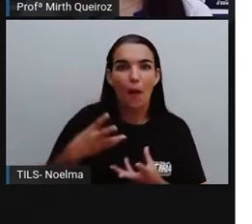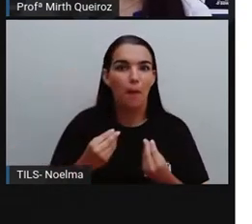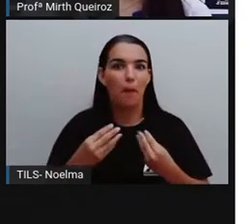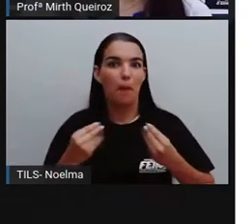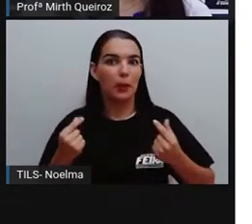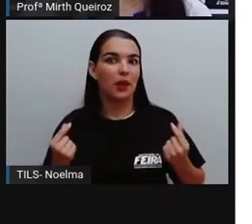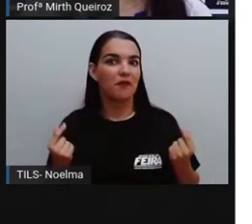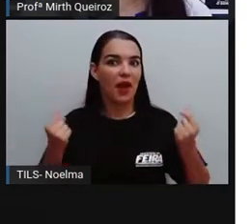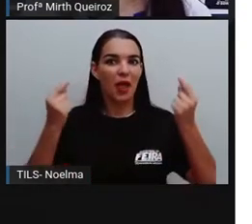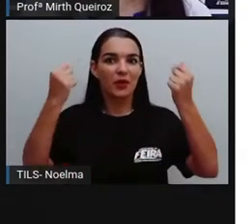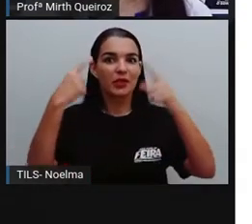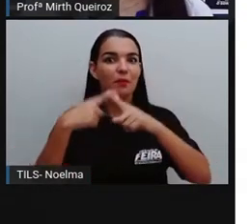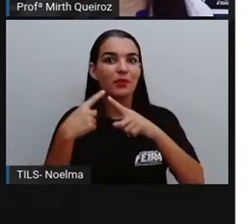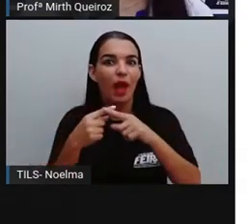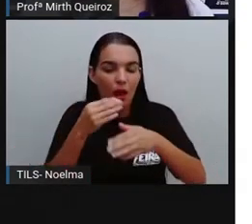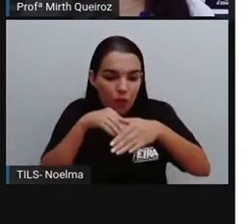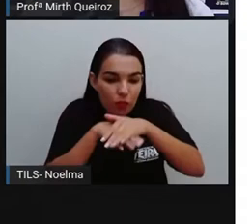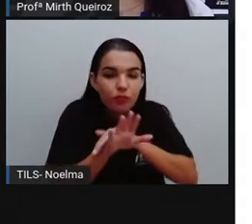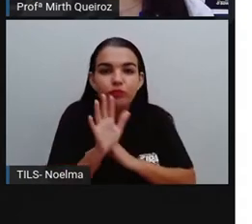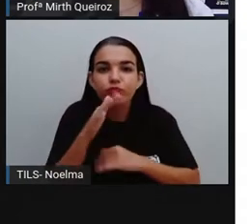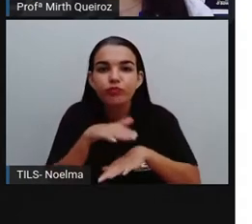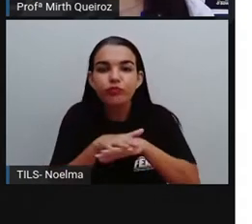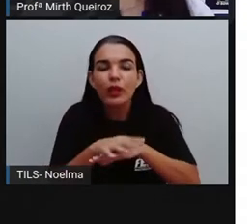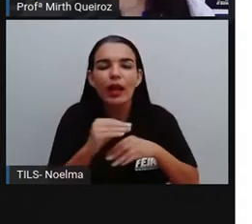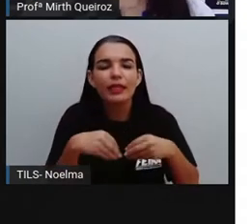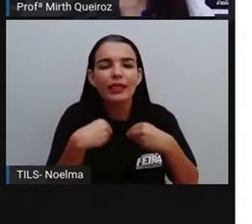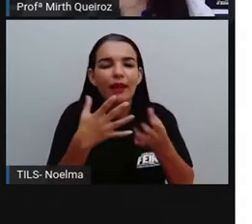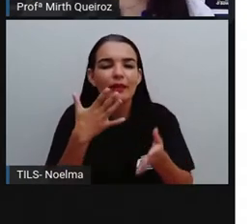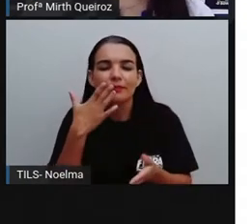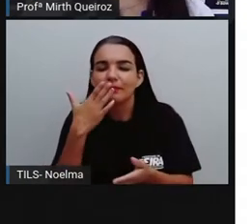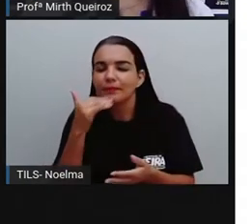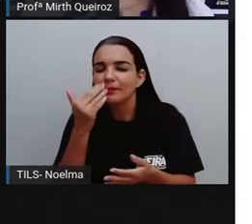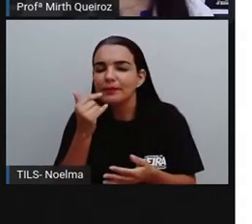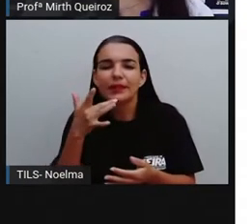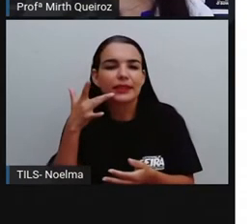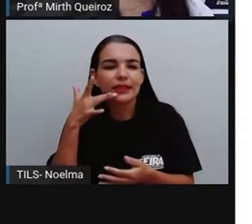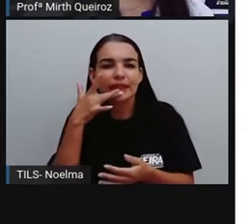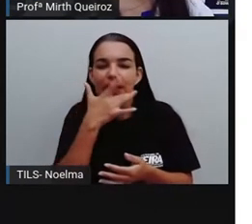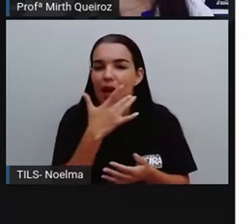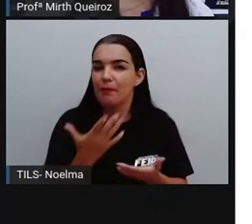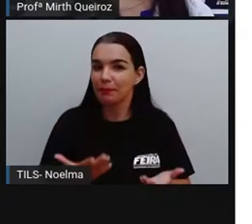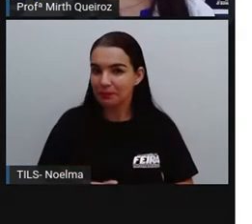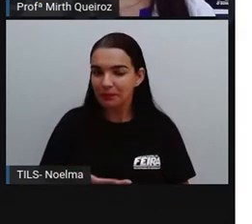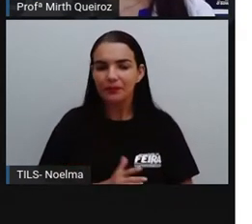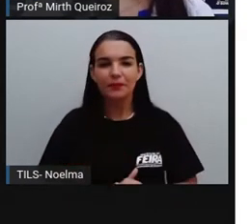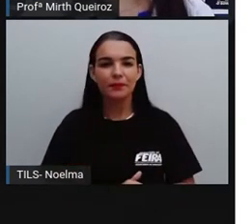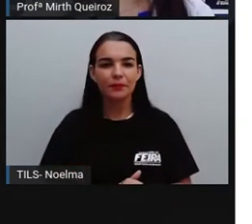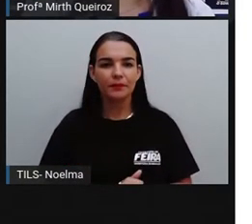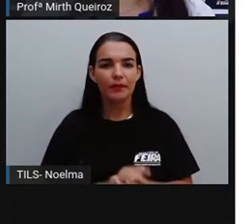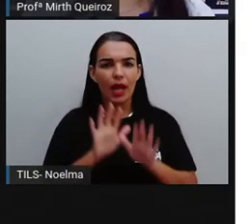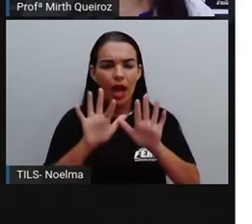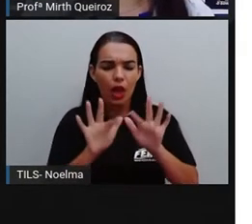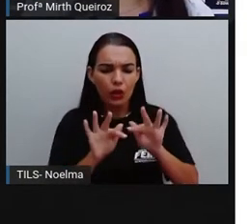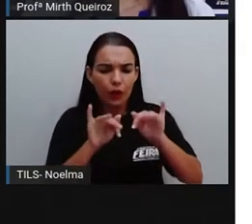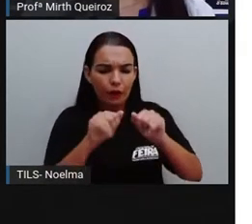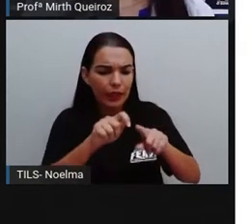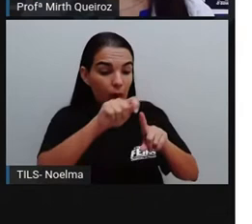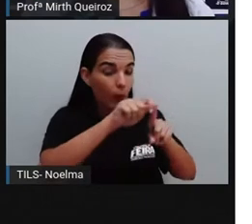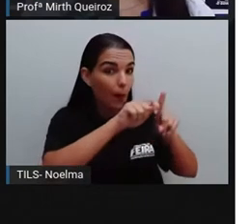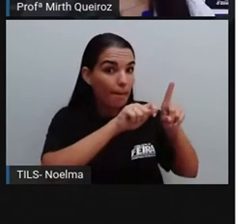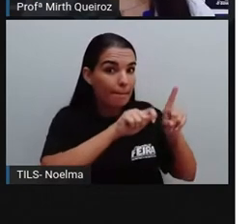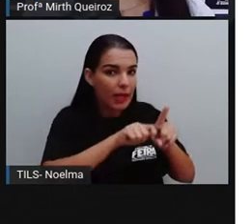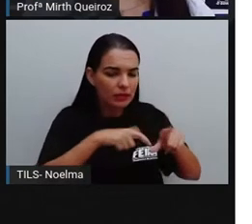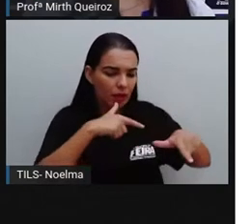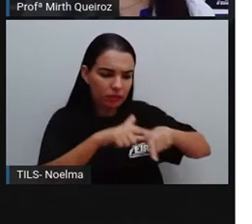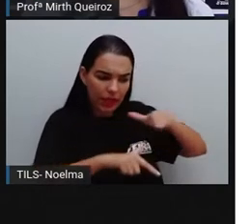porque conservava e dava sabor aos alimentos. No fim do mês, o